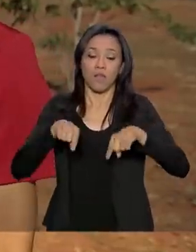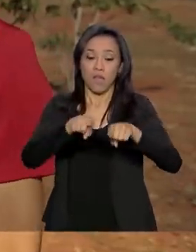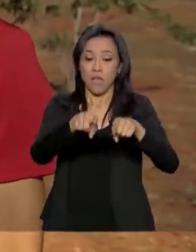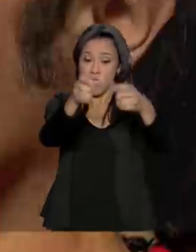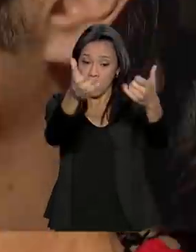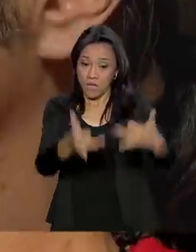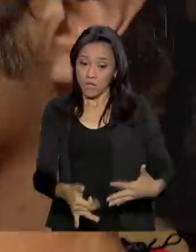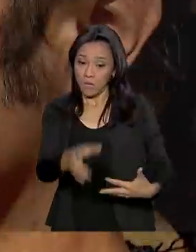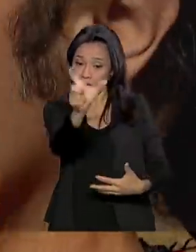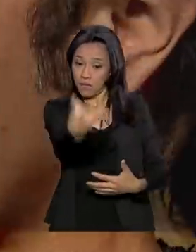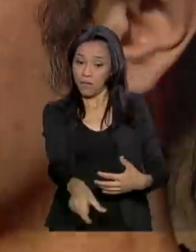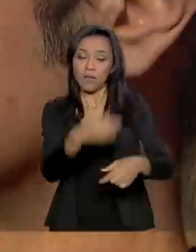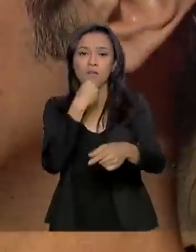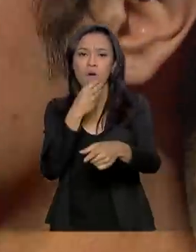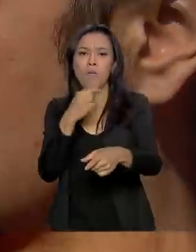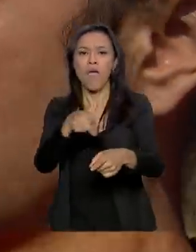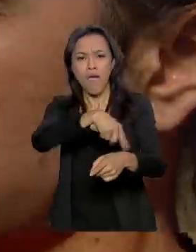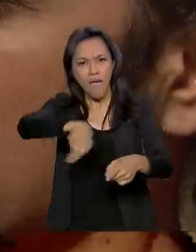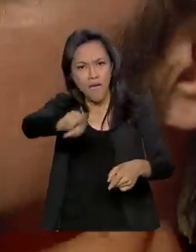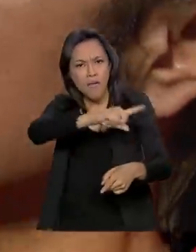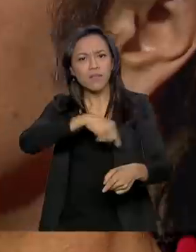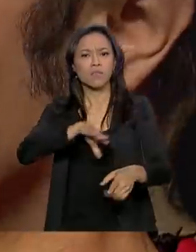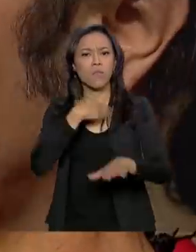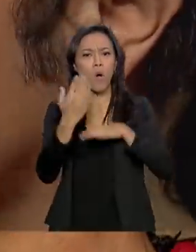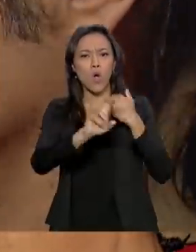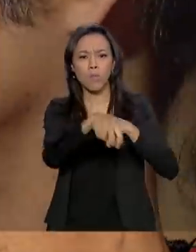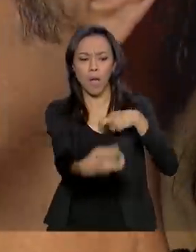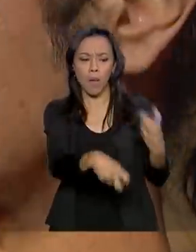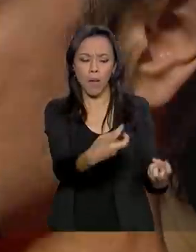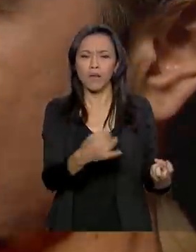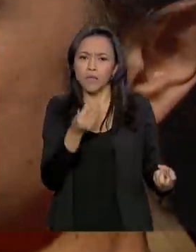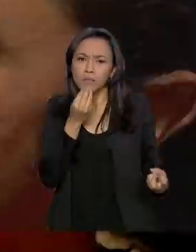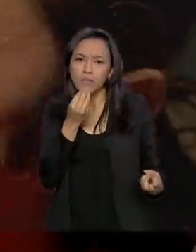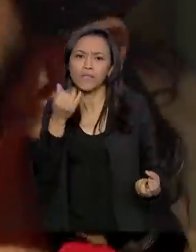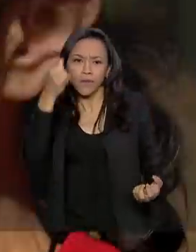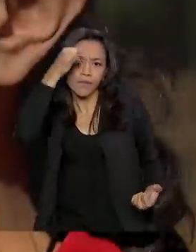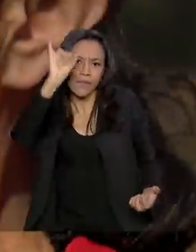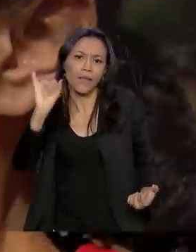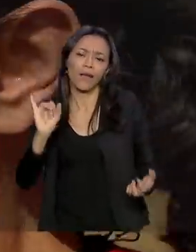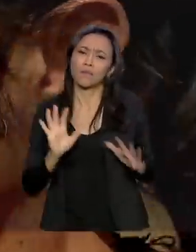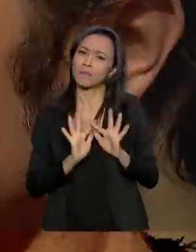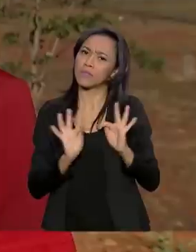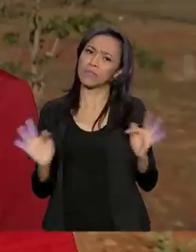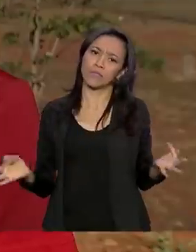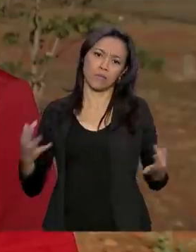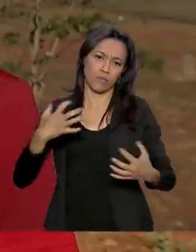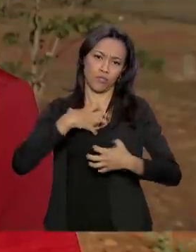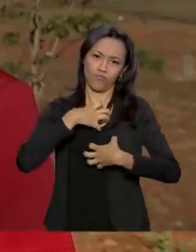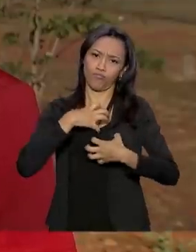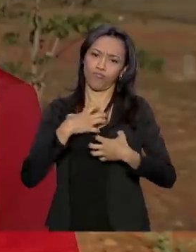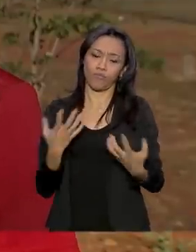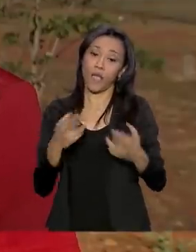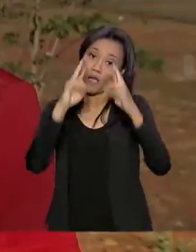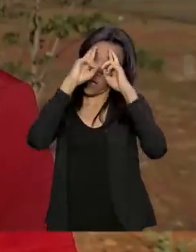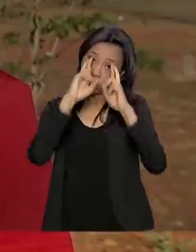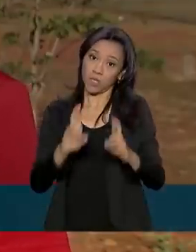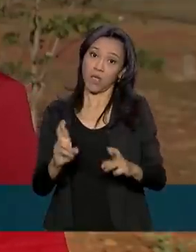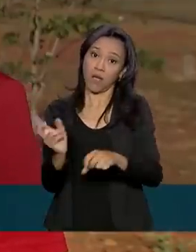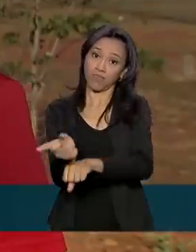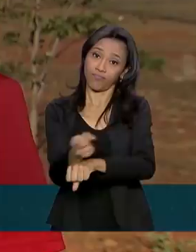Rodas da Paz, muitas dessas mortes poderiam ter sido evitadas com atitudes simples. Respeitar a velocidade,